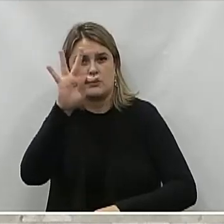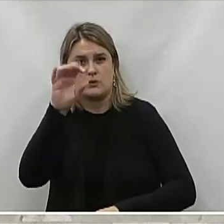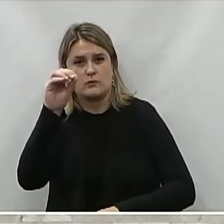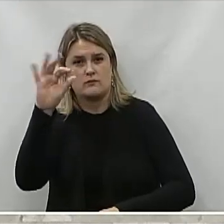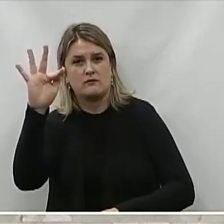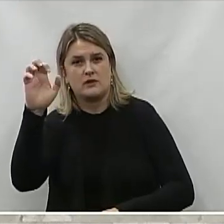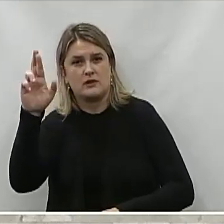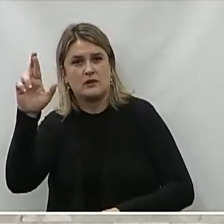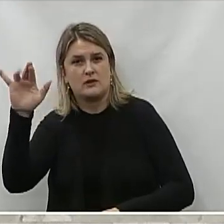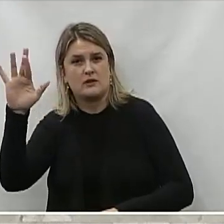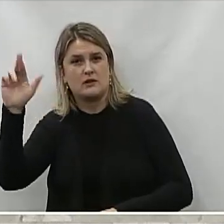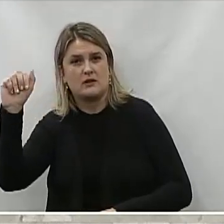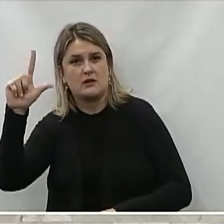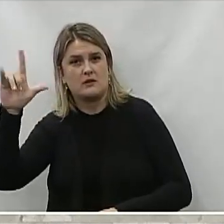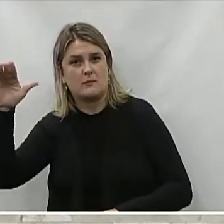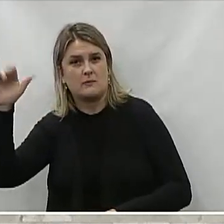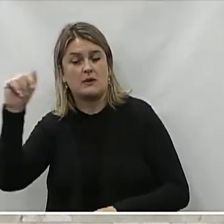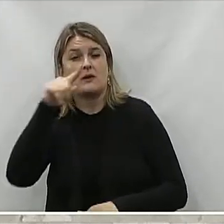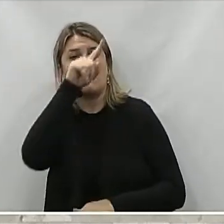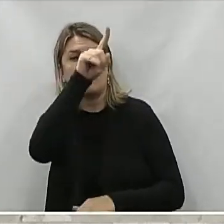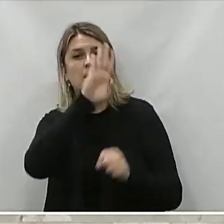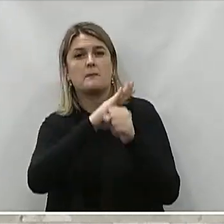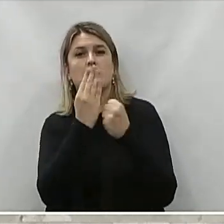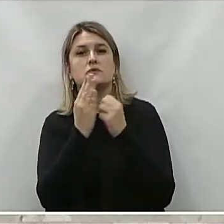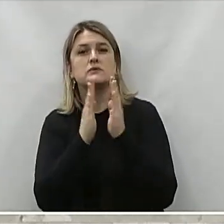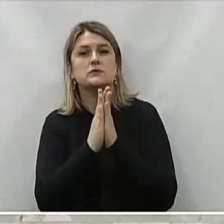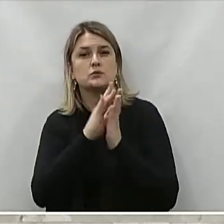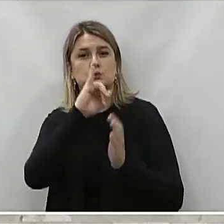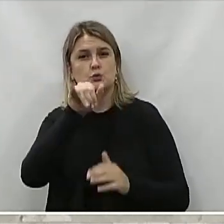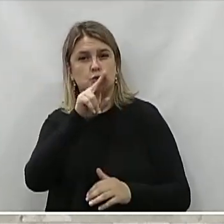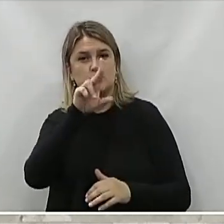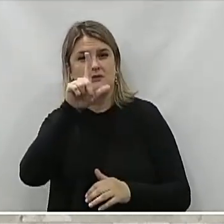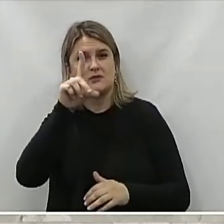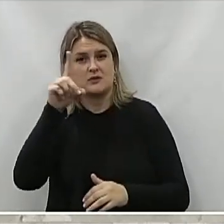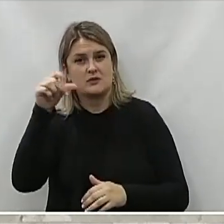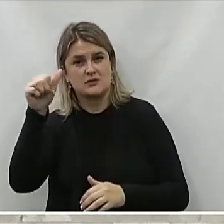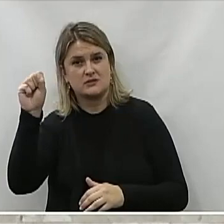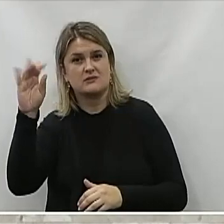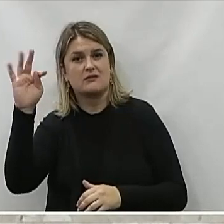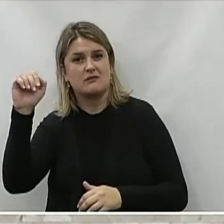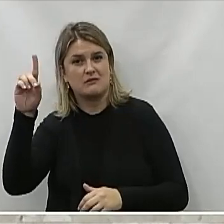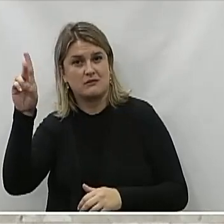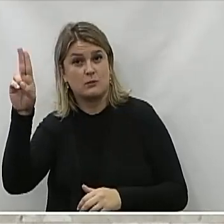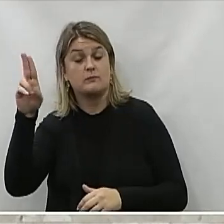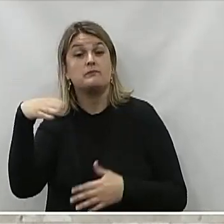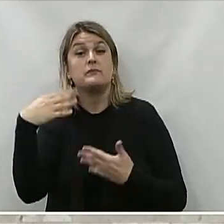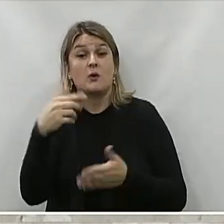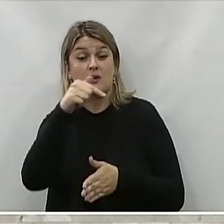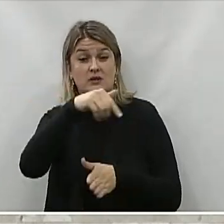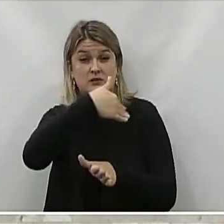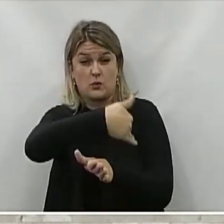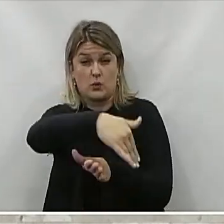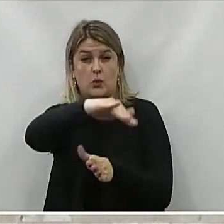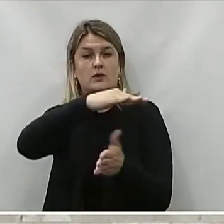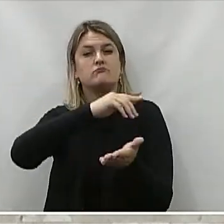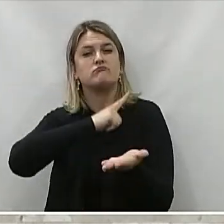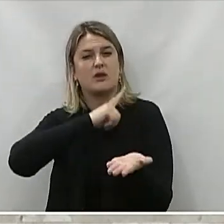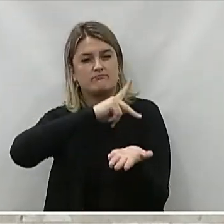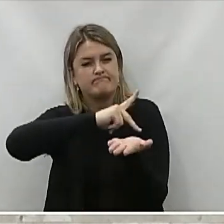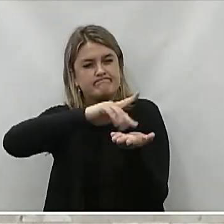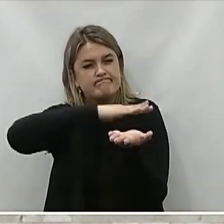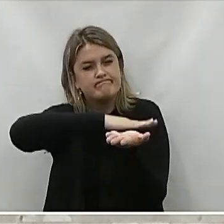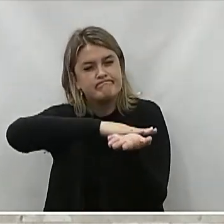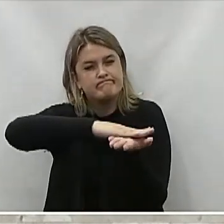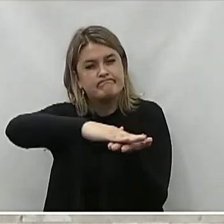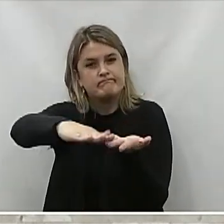No bairro São Judas Tadeu Justificativa Essa via recebeu Pavimentação asfáltica Há